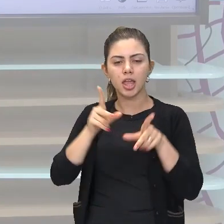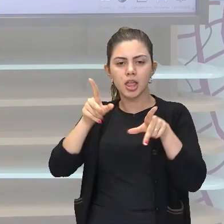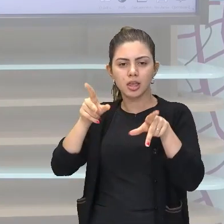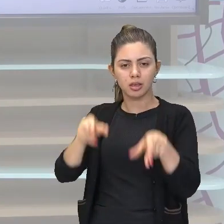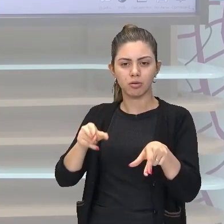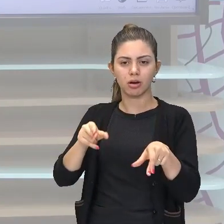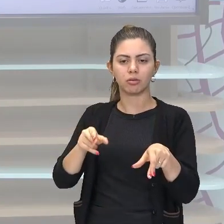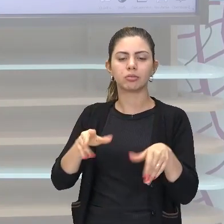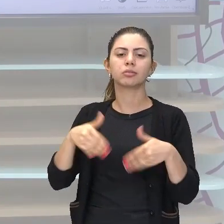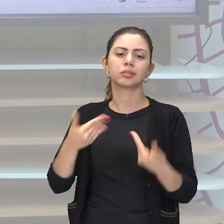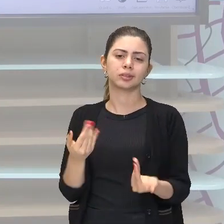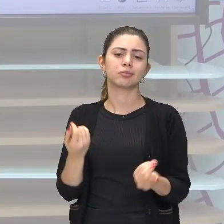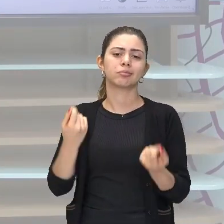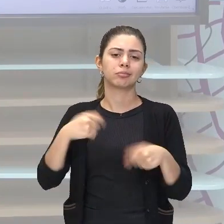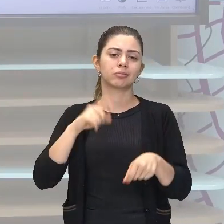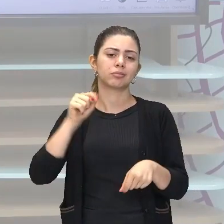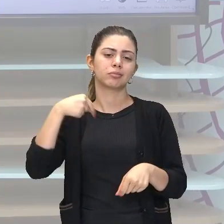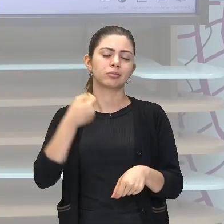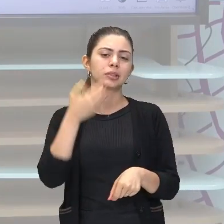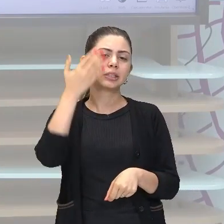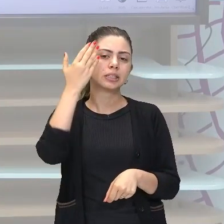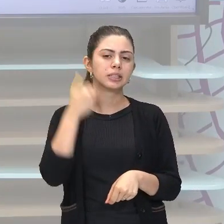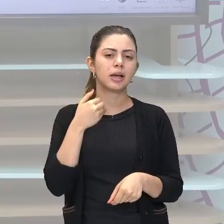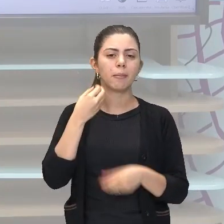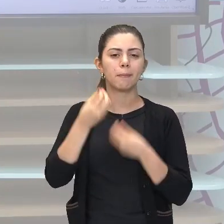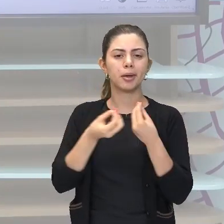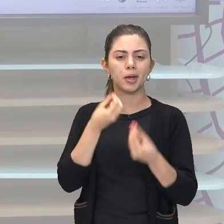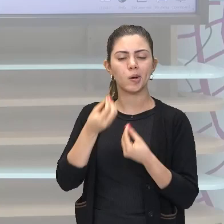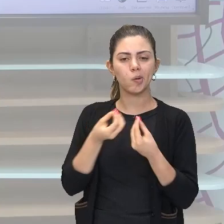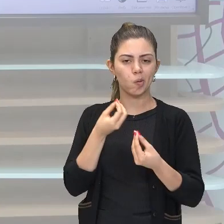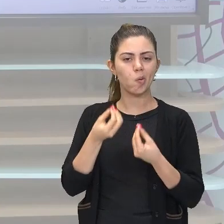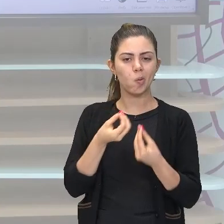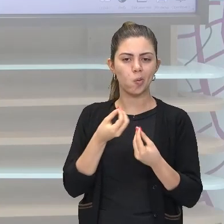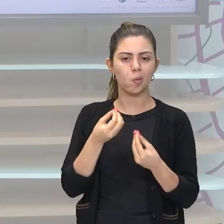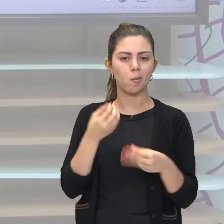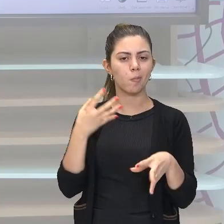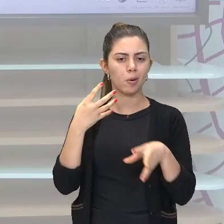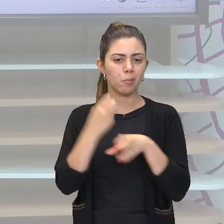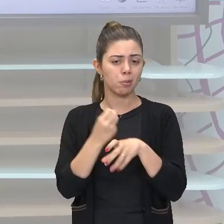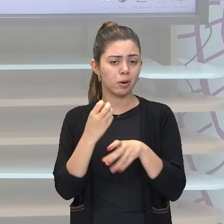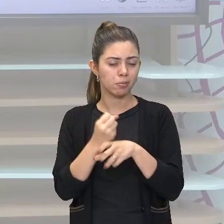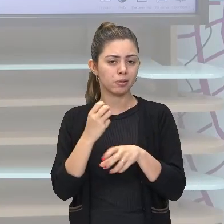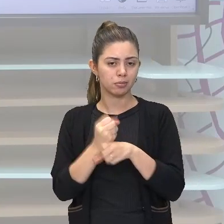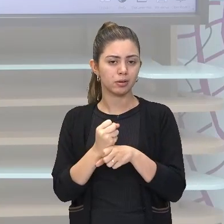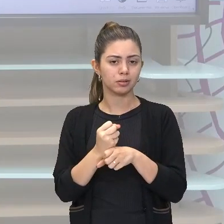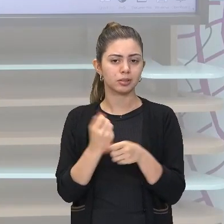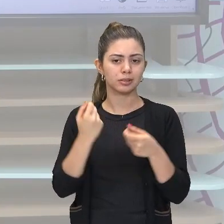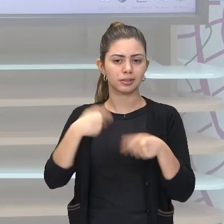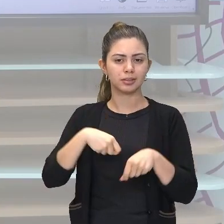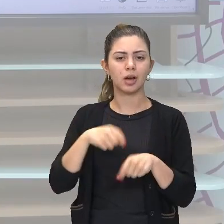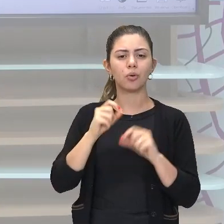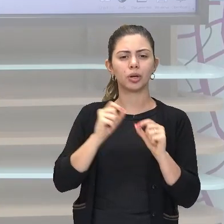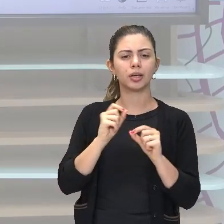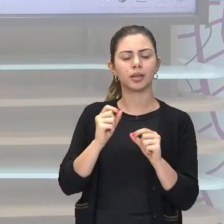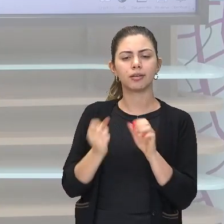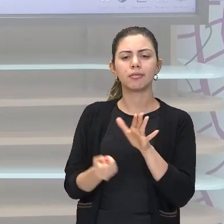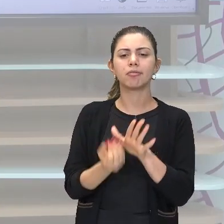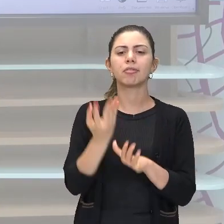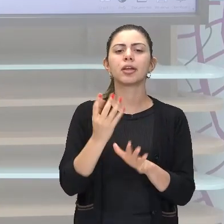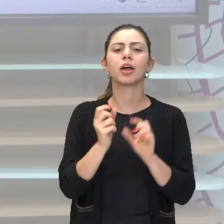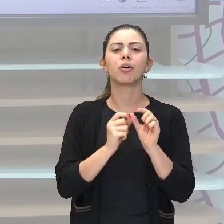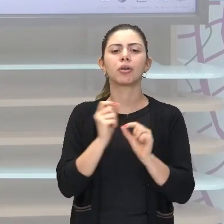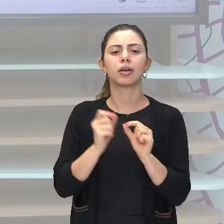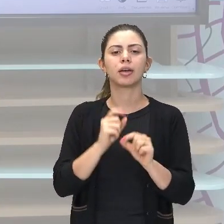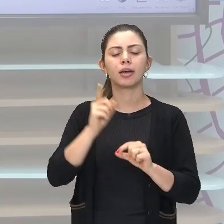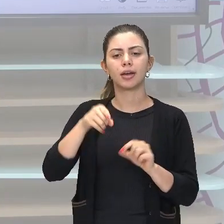eu posso traçar no paralelogramo uma diagonal, que é indo de